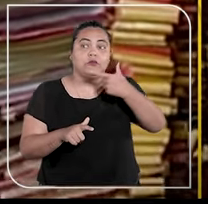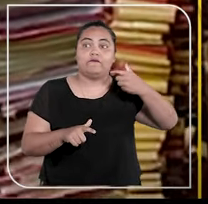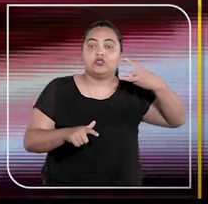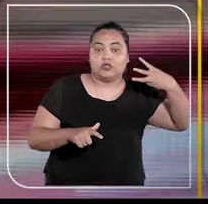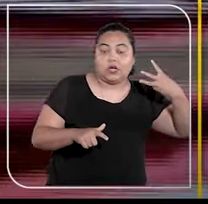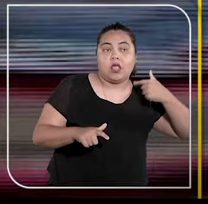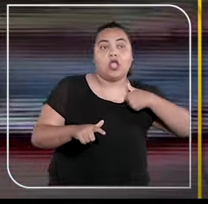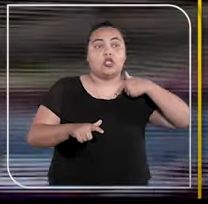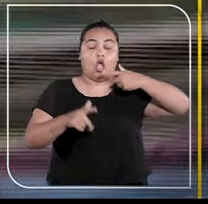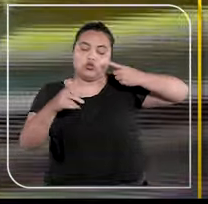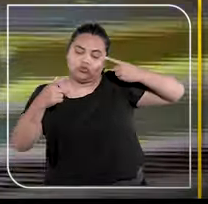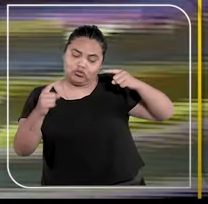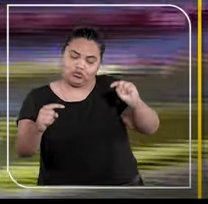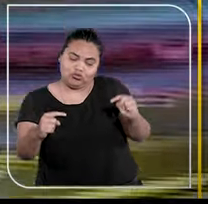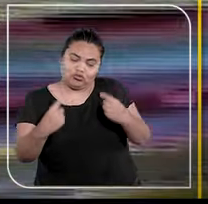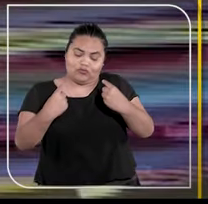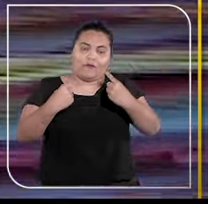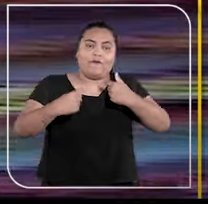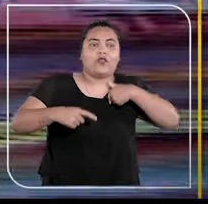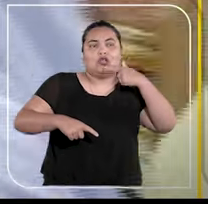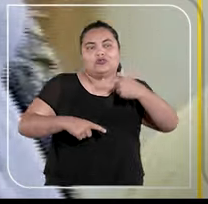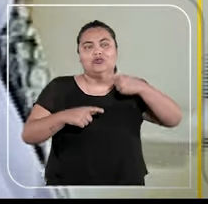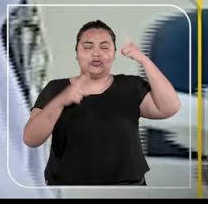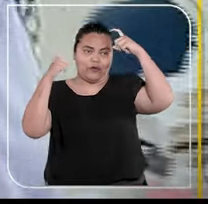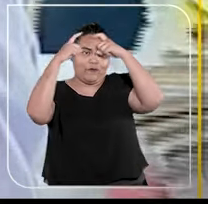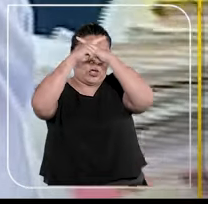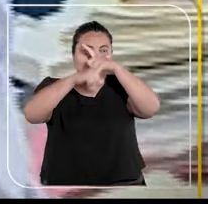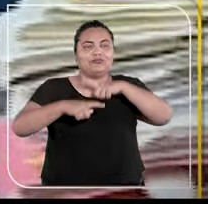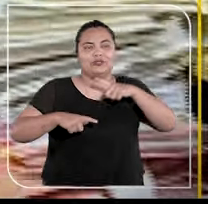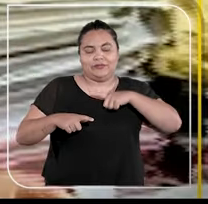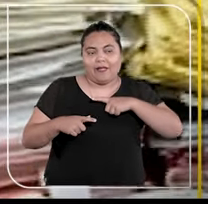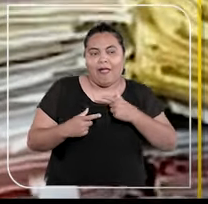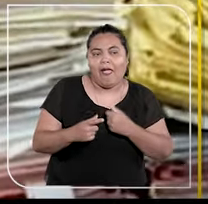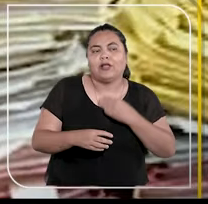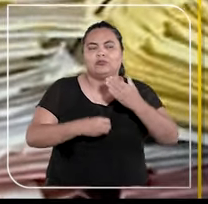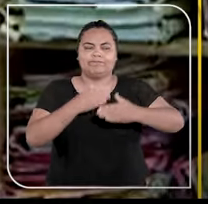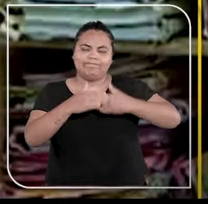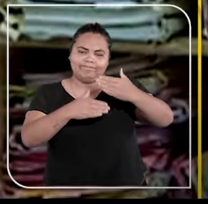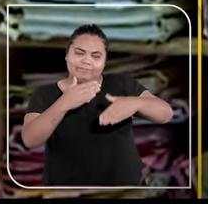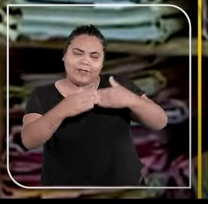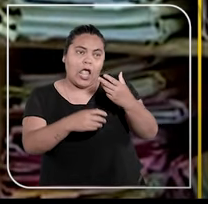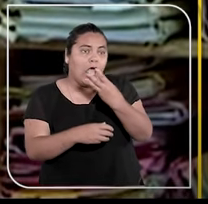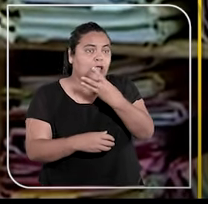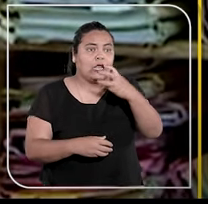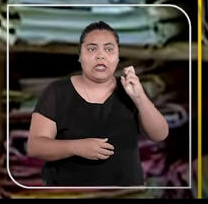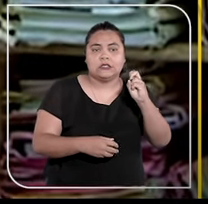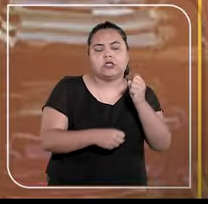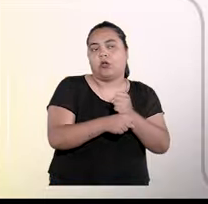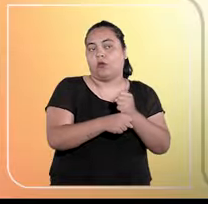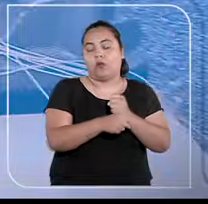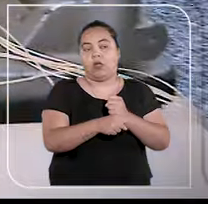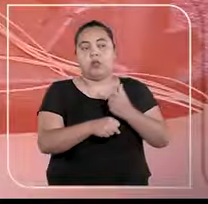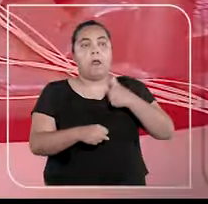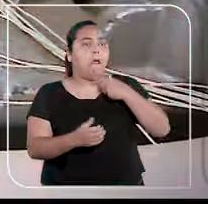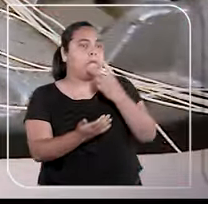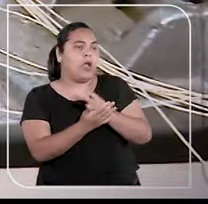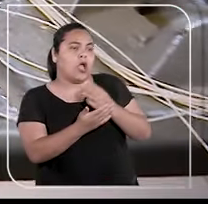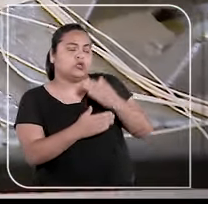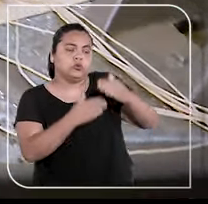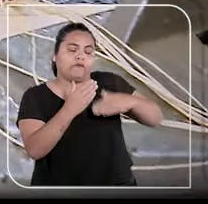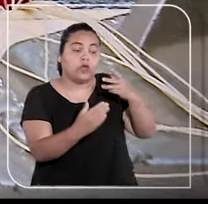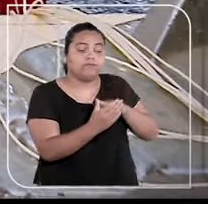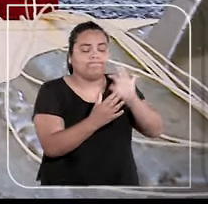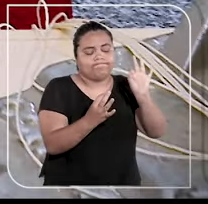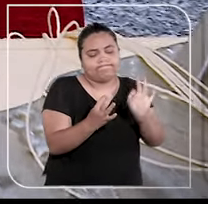2013. Isso dá medida nos desafios, nas dificuldades que nós enfrentamos ao longo desses 35 anos. Desde os